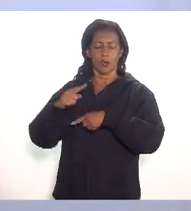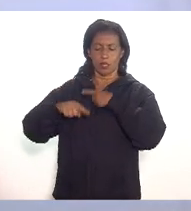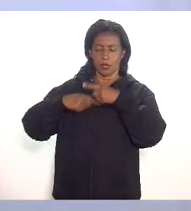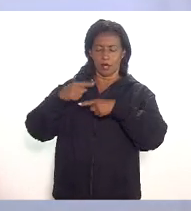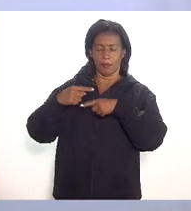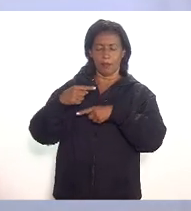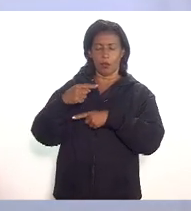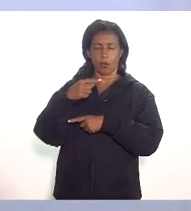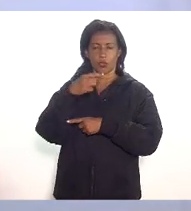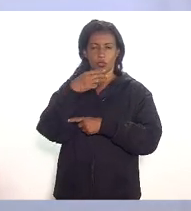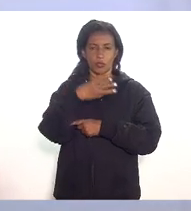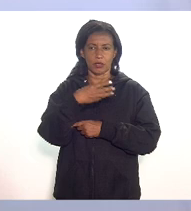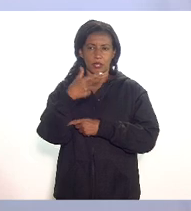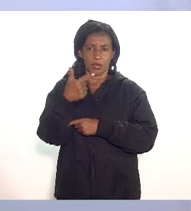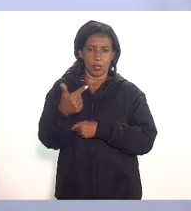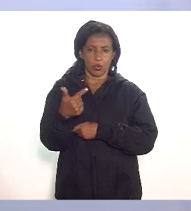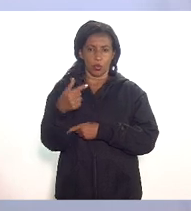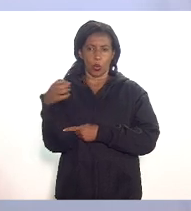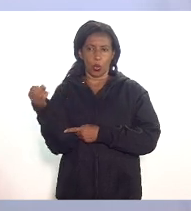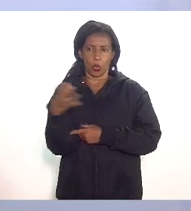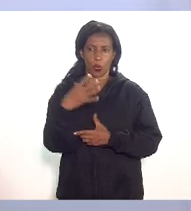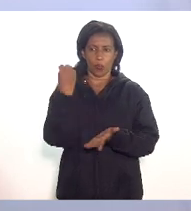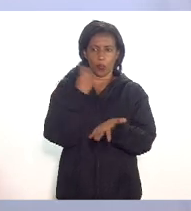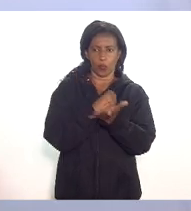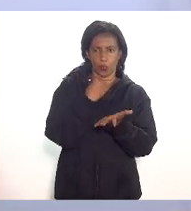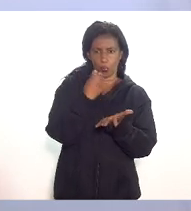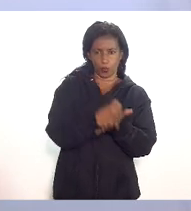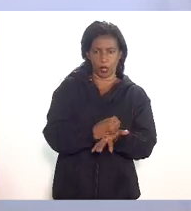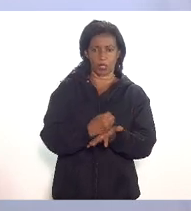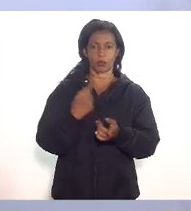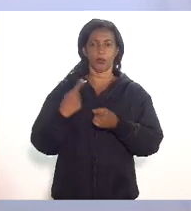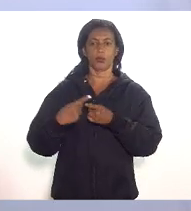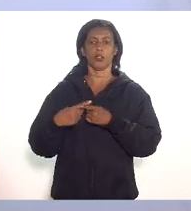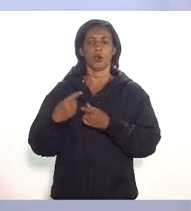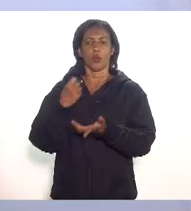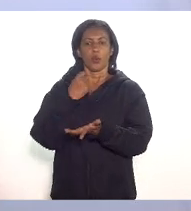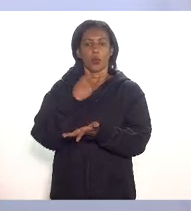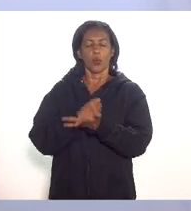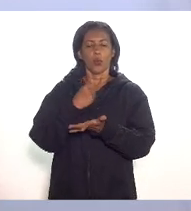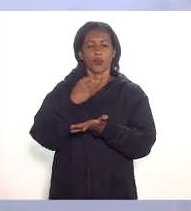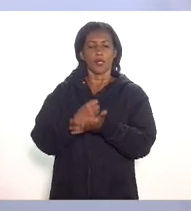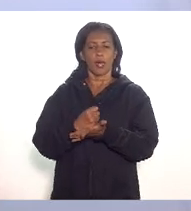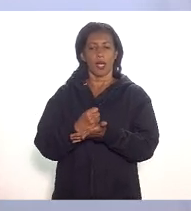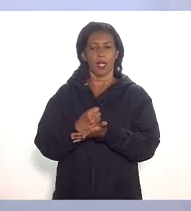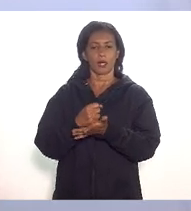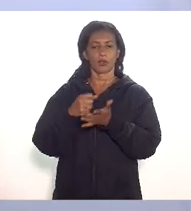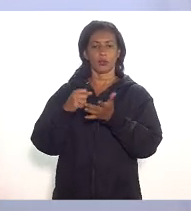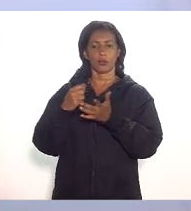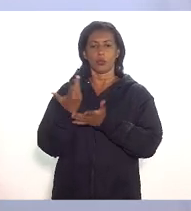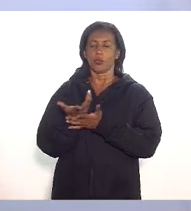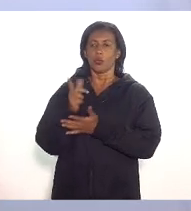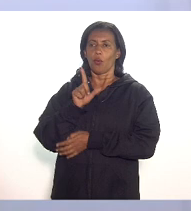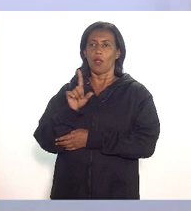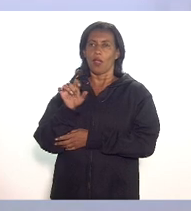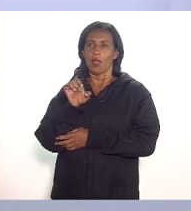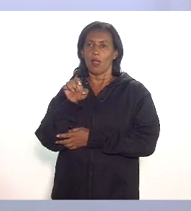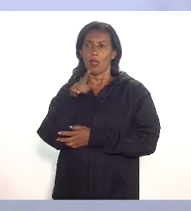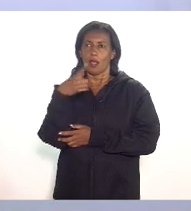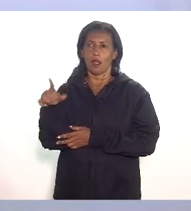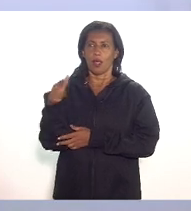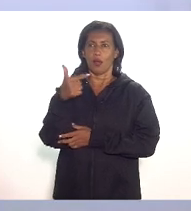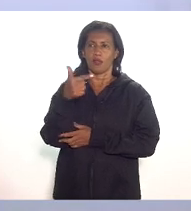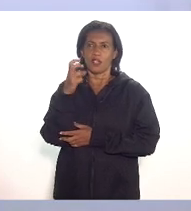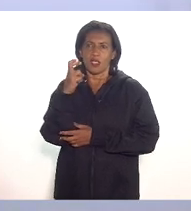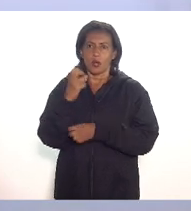haver arrecadação em relação a esses novos contratos porque os contratos dos leilões eles são em torno de